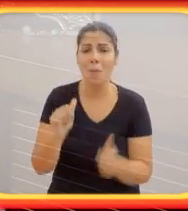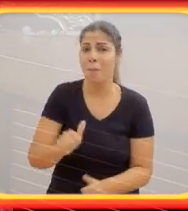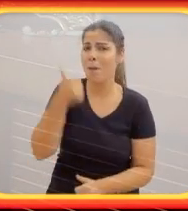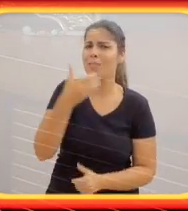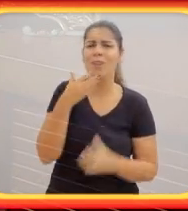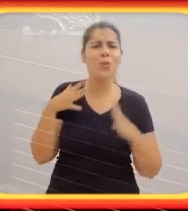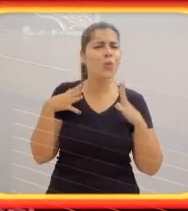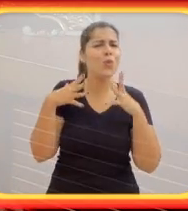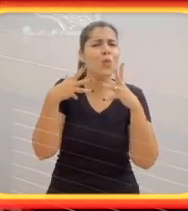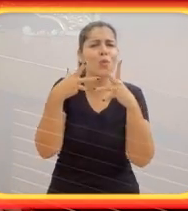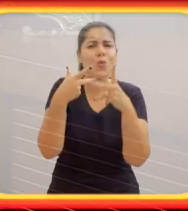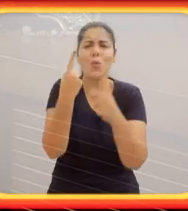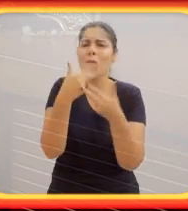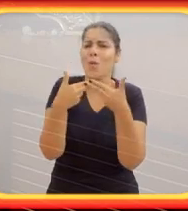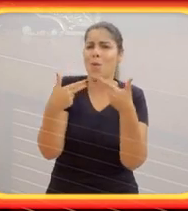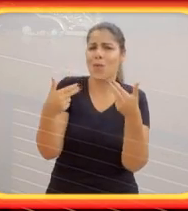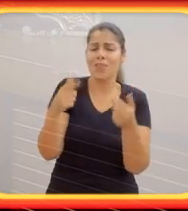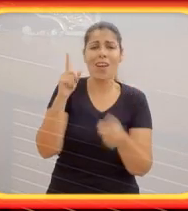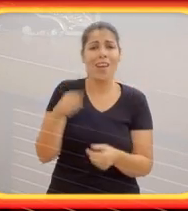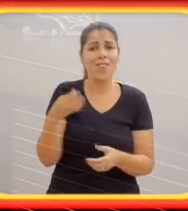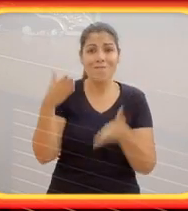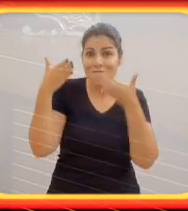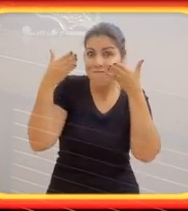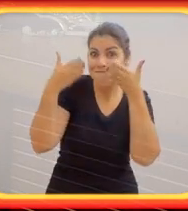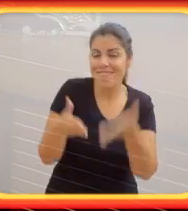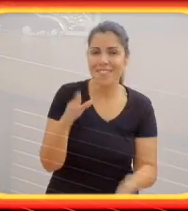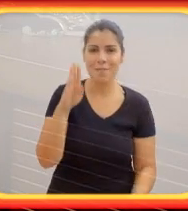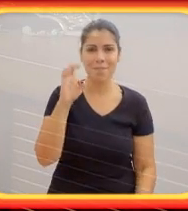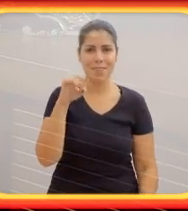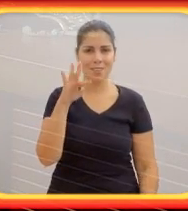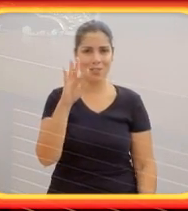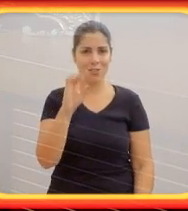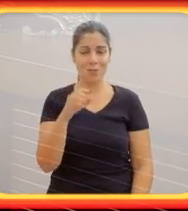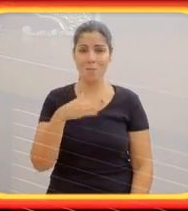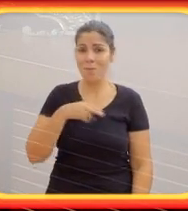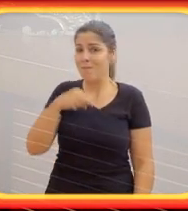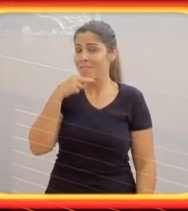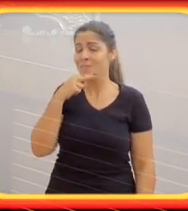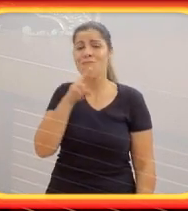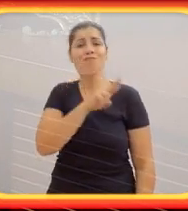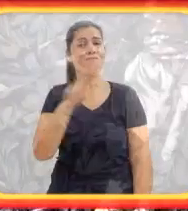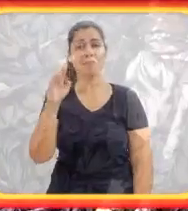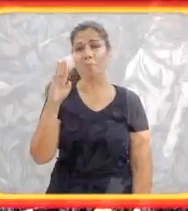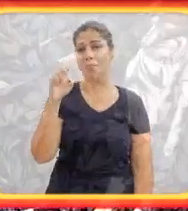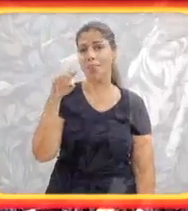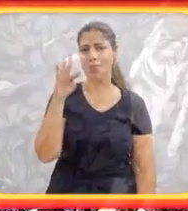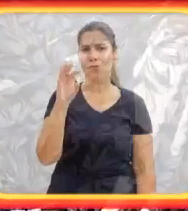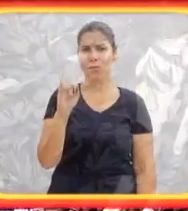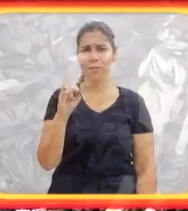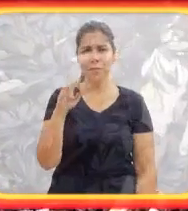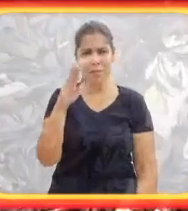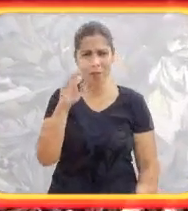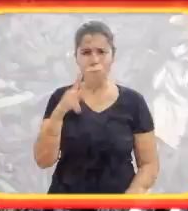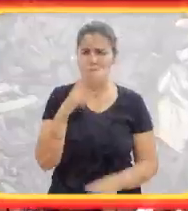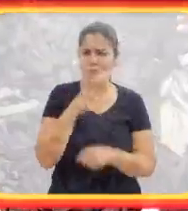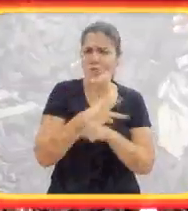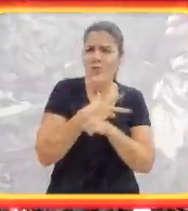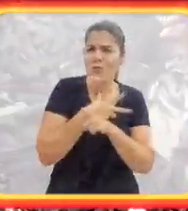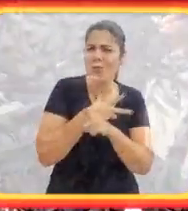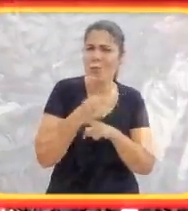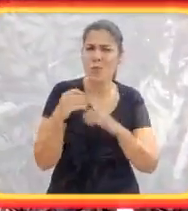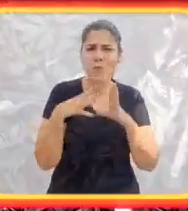o melhor Natal do mundo, só tem uma coisa. E era realmente a chegada do Bento. Meu neto chama Bento. E o Bento